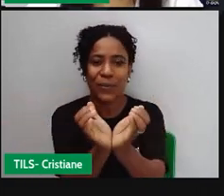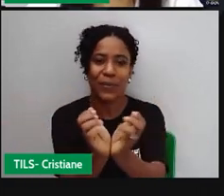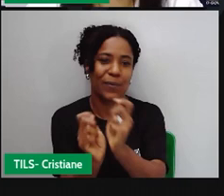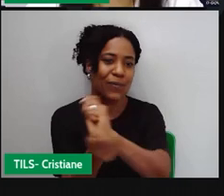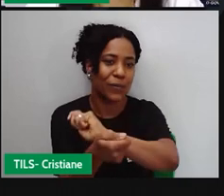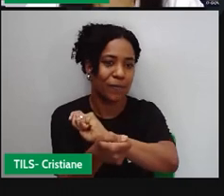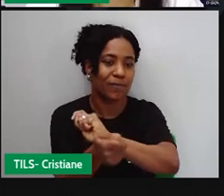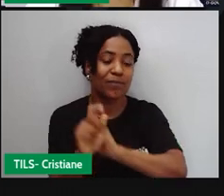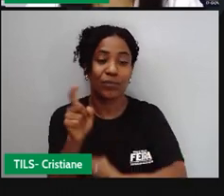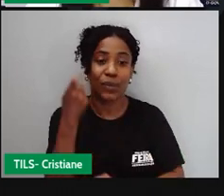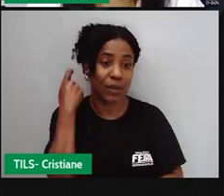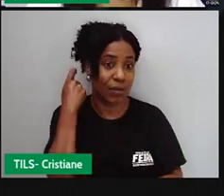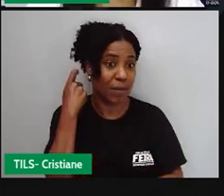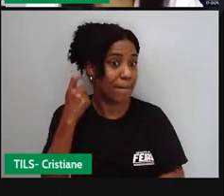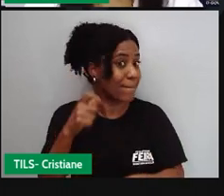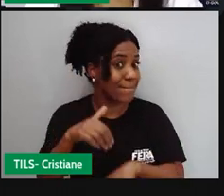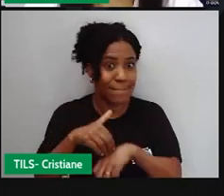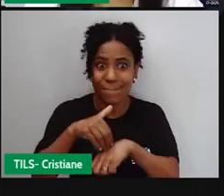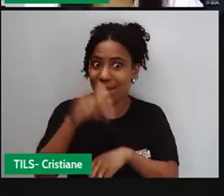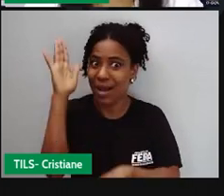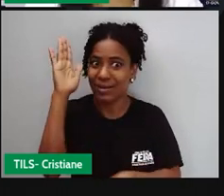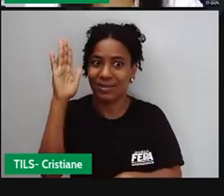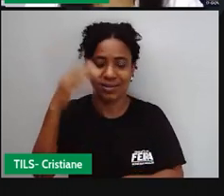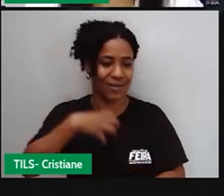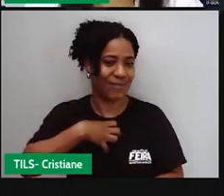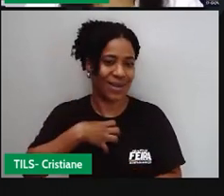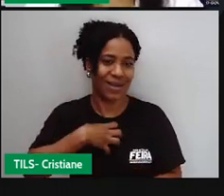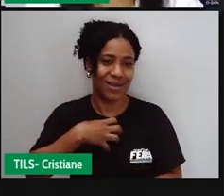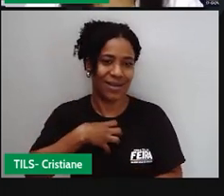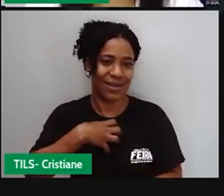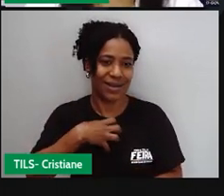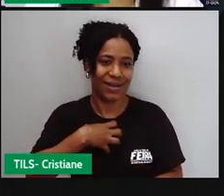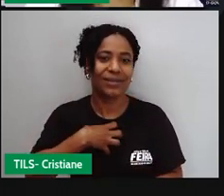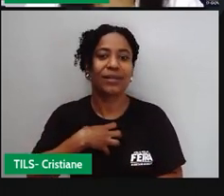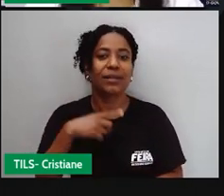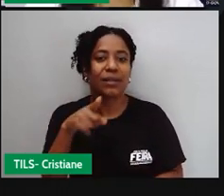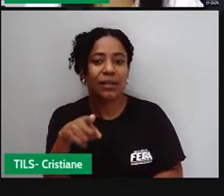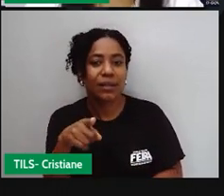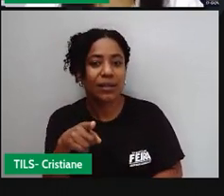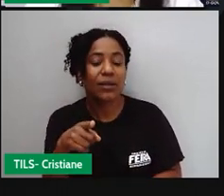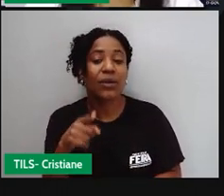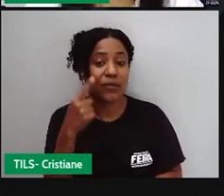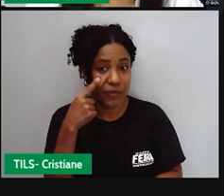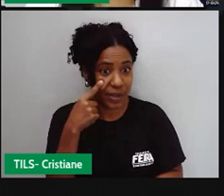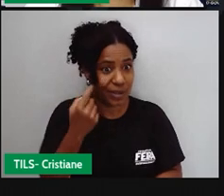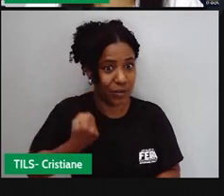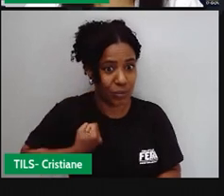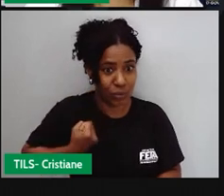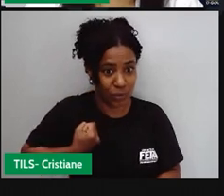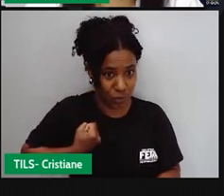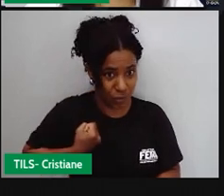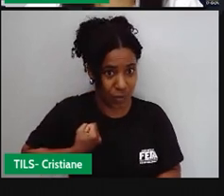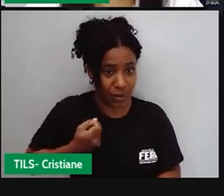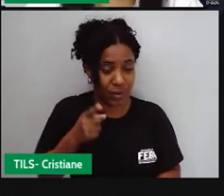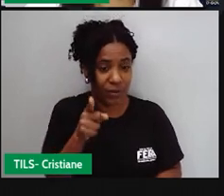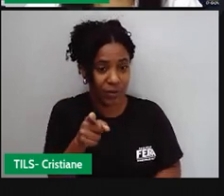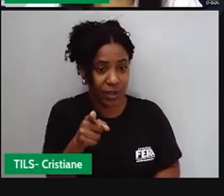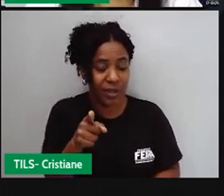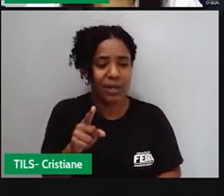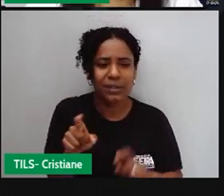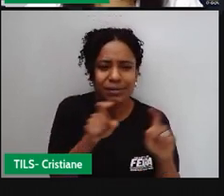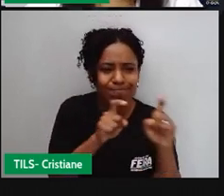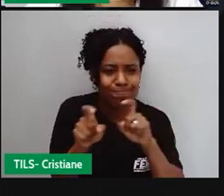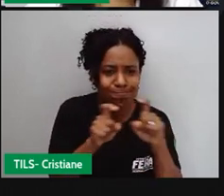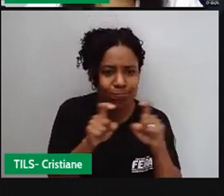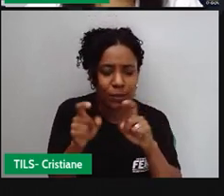quilombos do Brasil. A Bahia possui aí registrado, isso aí são dados trazidos pelo